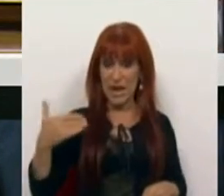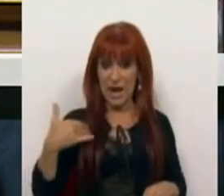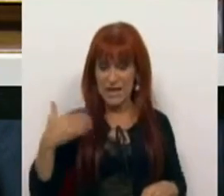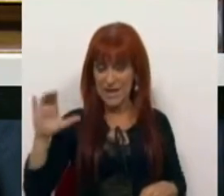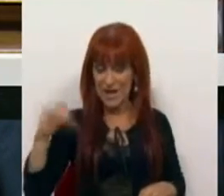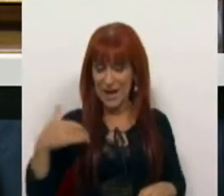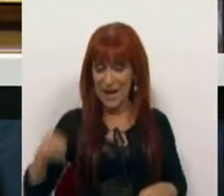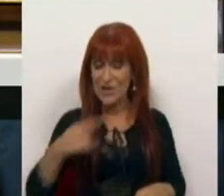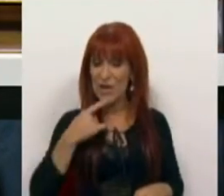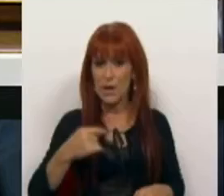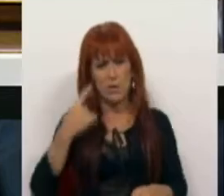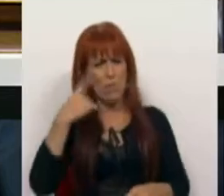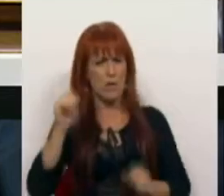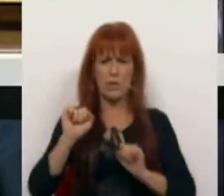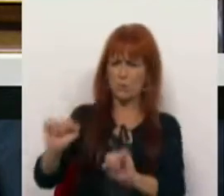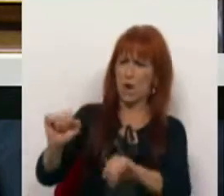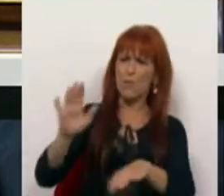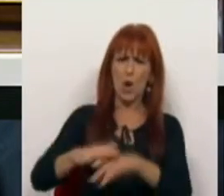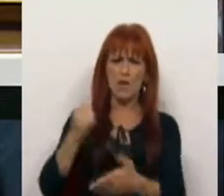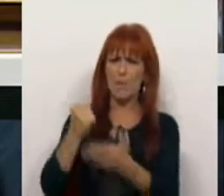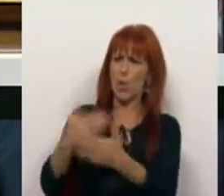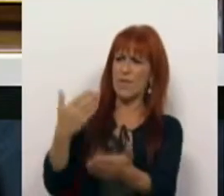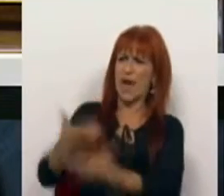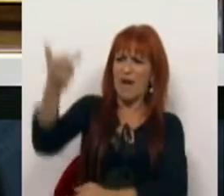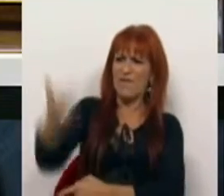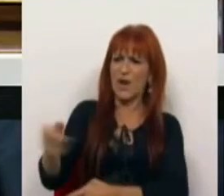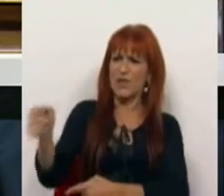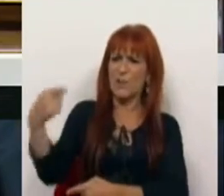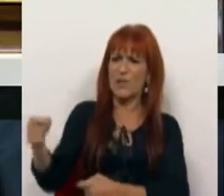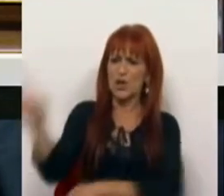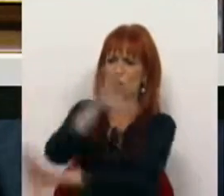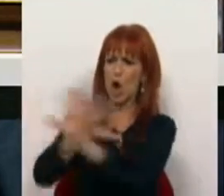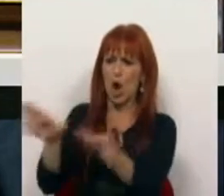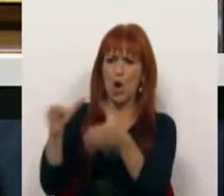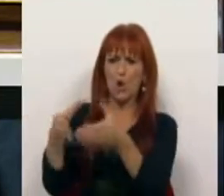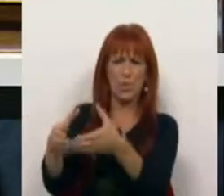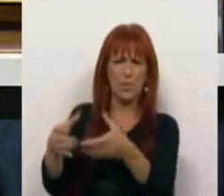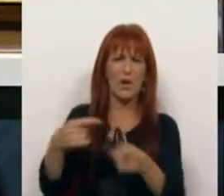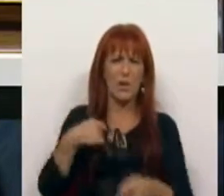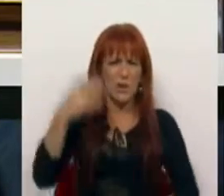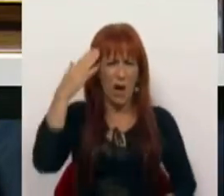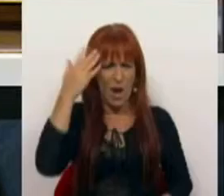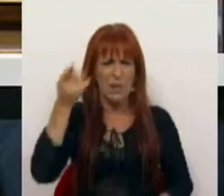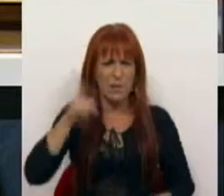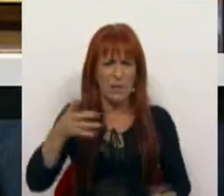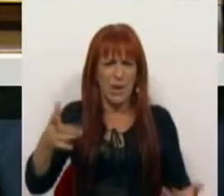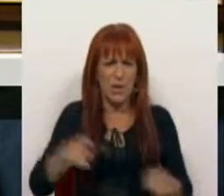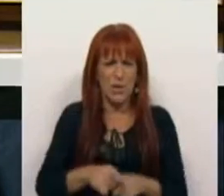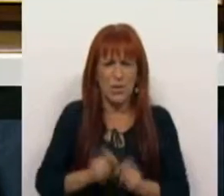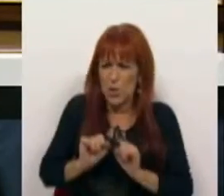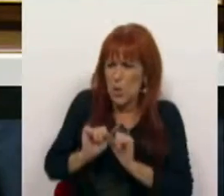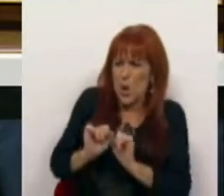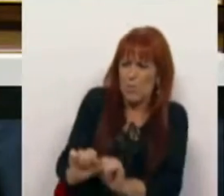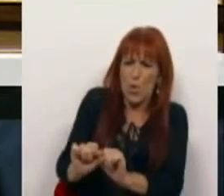diz que expressa o seu repúdio pelo apoio à permanência do Presidente do Eurogrupo, nós consideramos também que é um